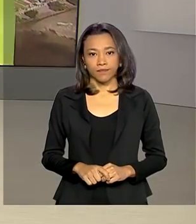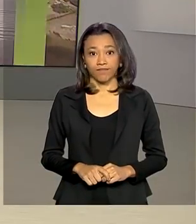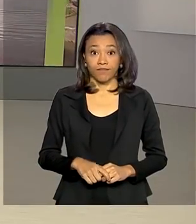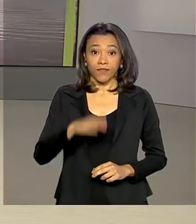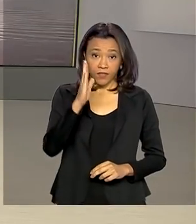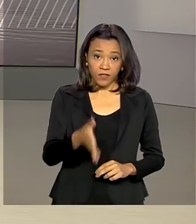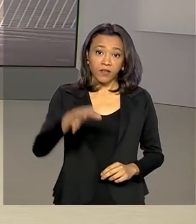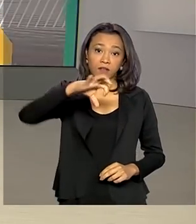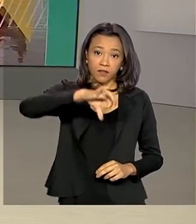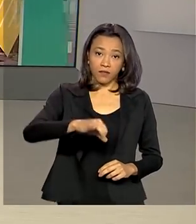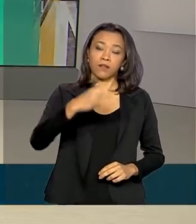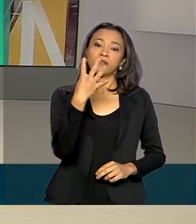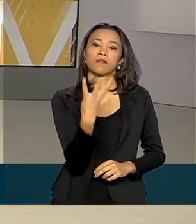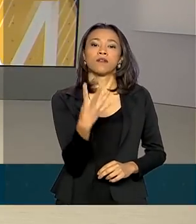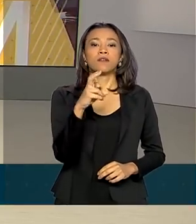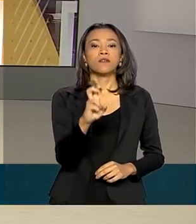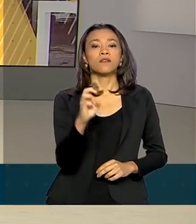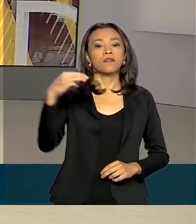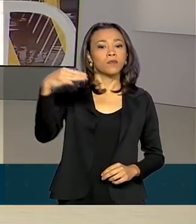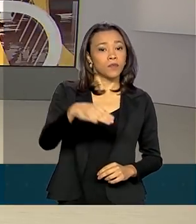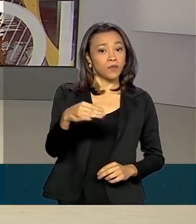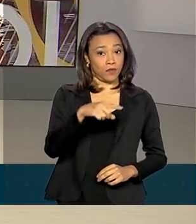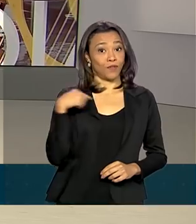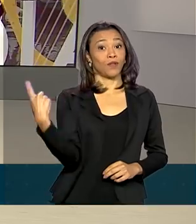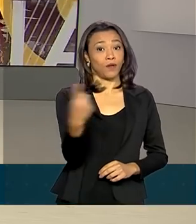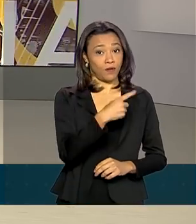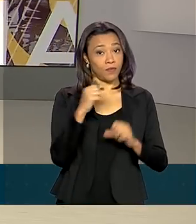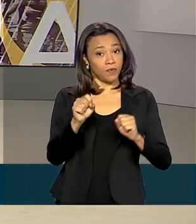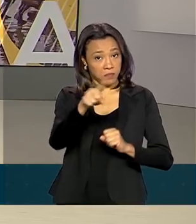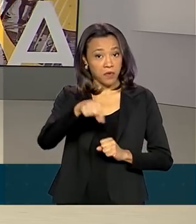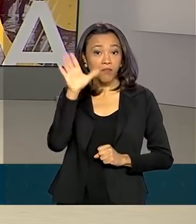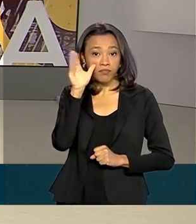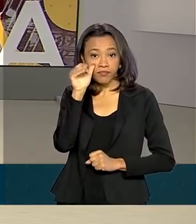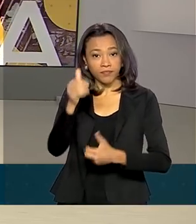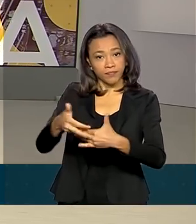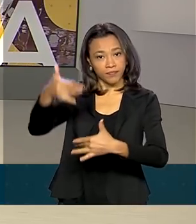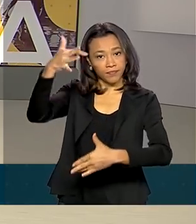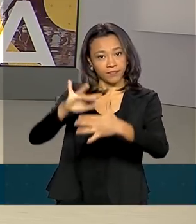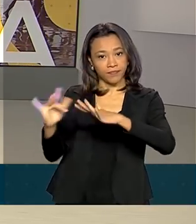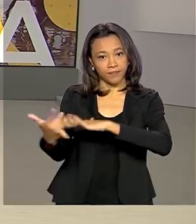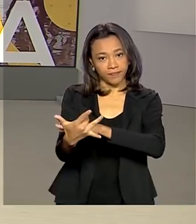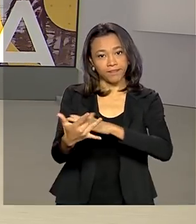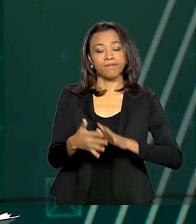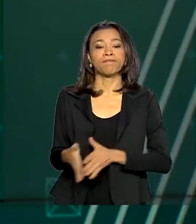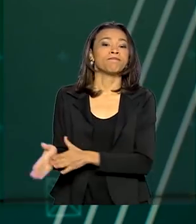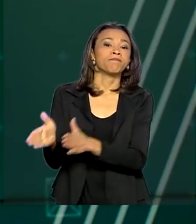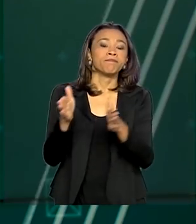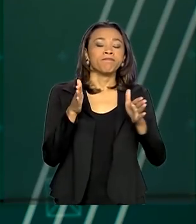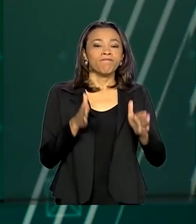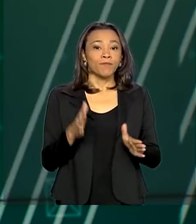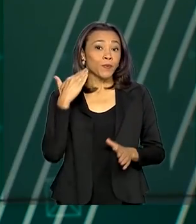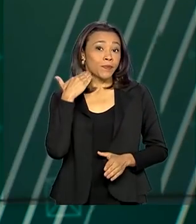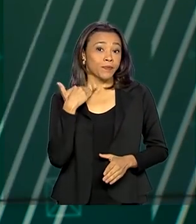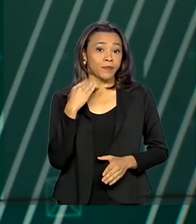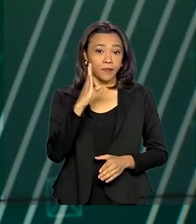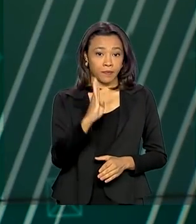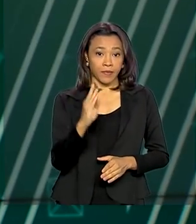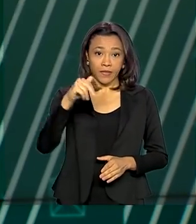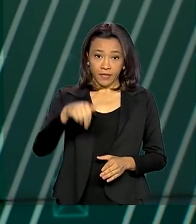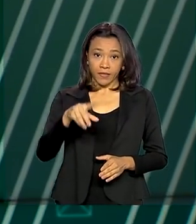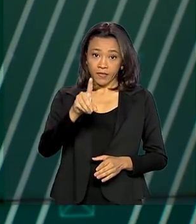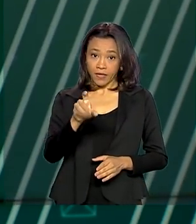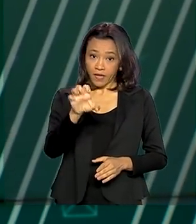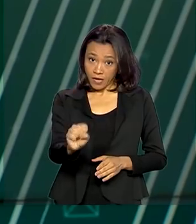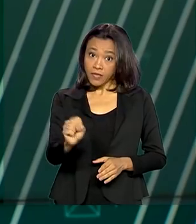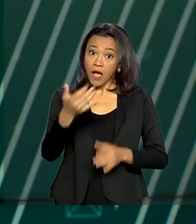São 9 horas e 45 minutos. Nós estamos ao vivo também pelas redes sociais. O BNDES